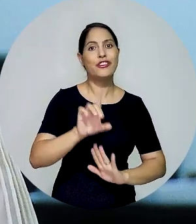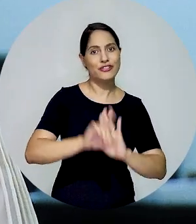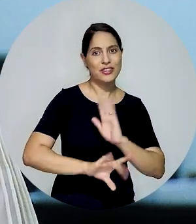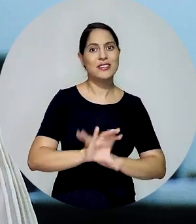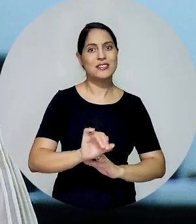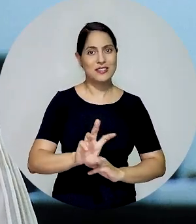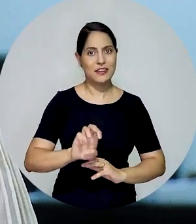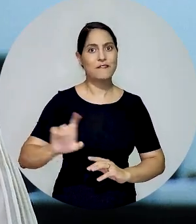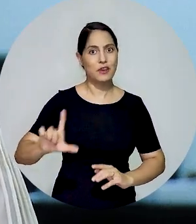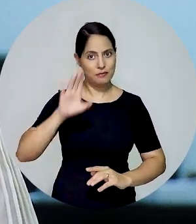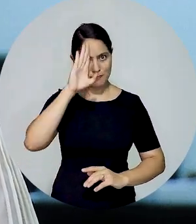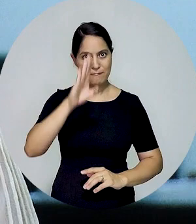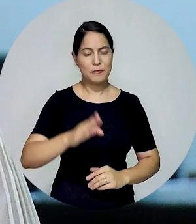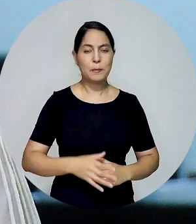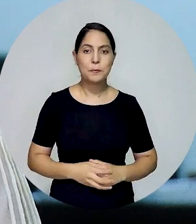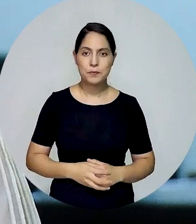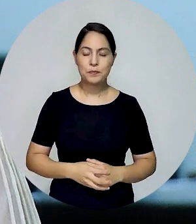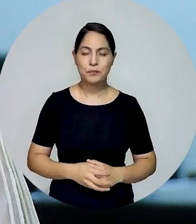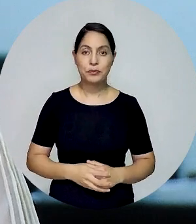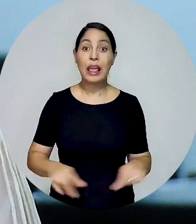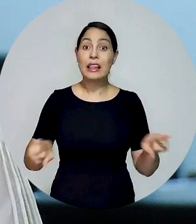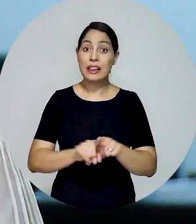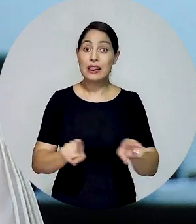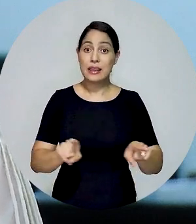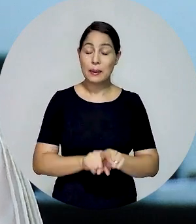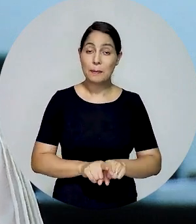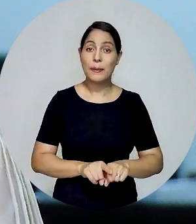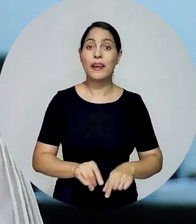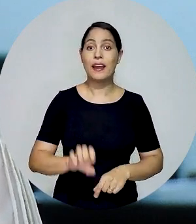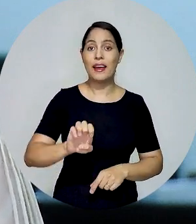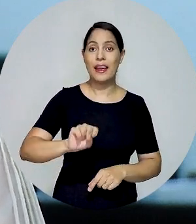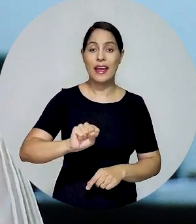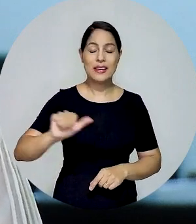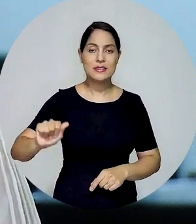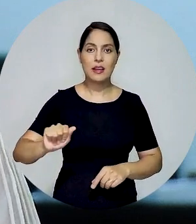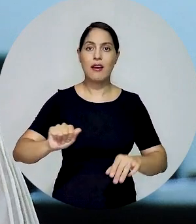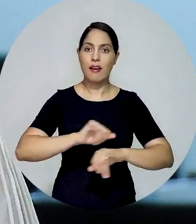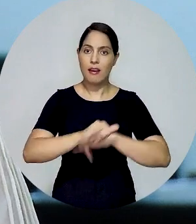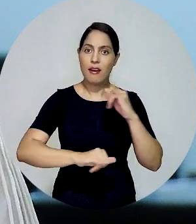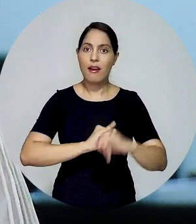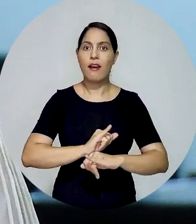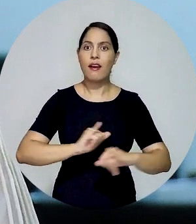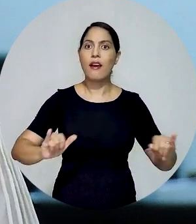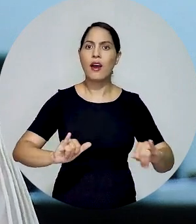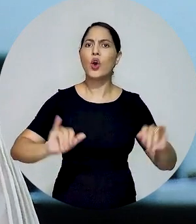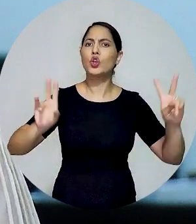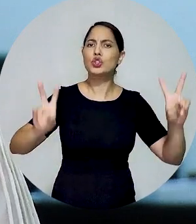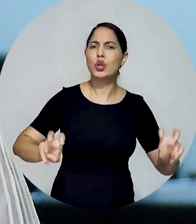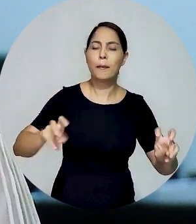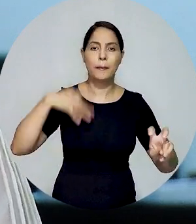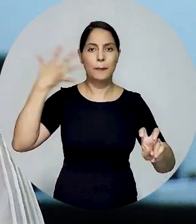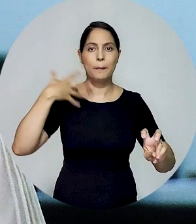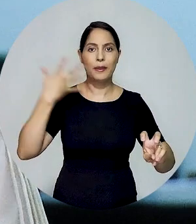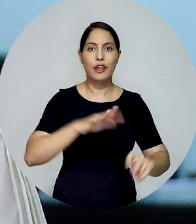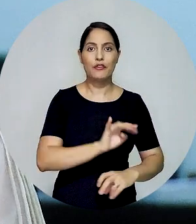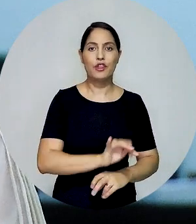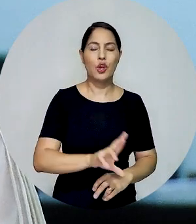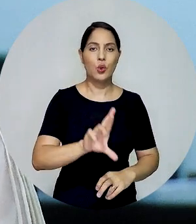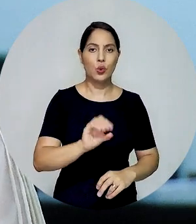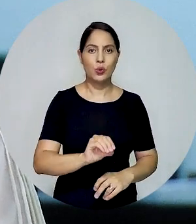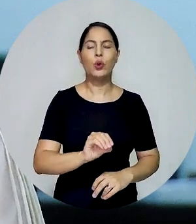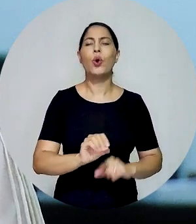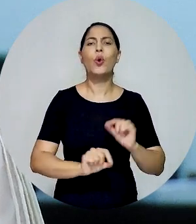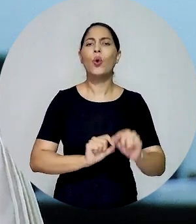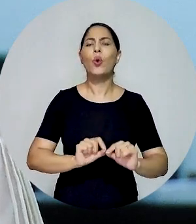Escola Superior de Advocacia Nacional também realizou a live intitulada Filtro de Relevância no Recurso Especial. O debate